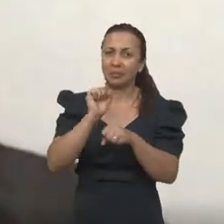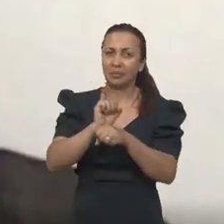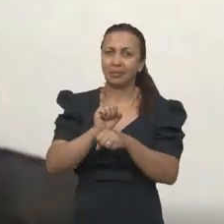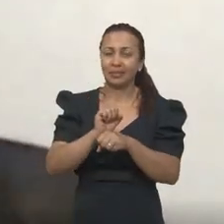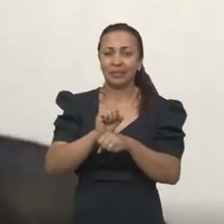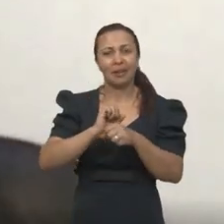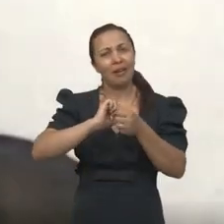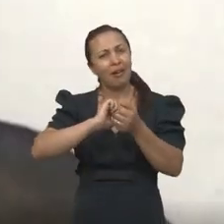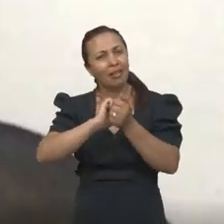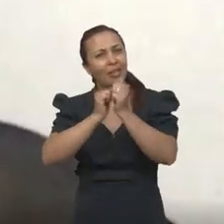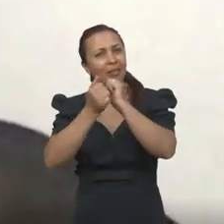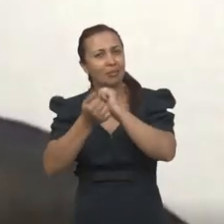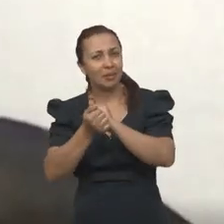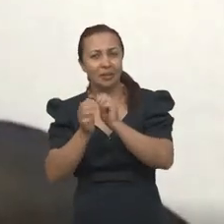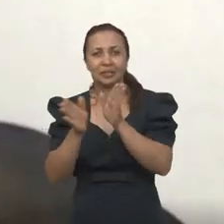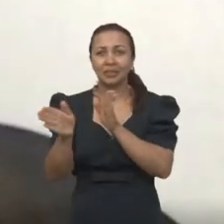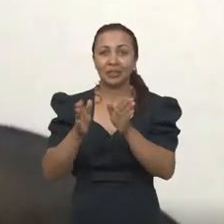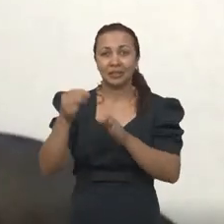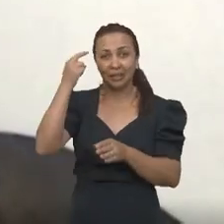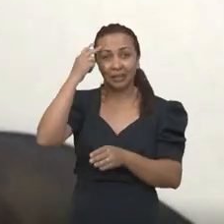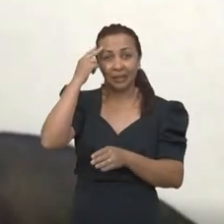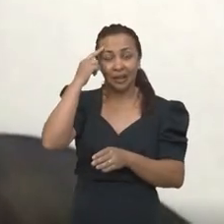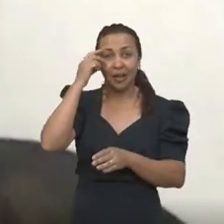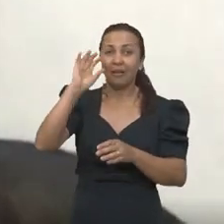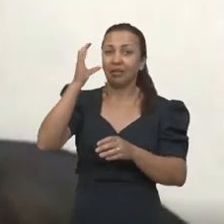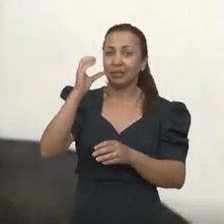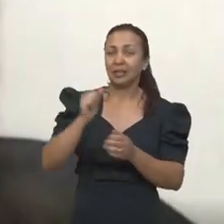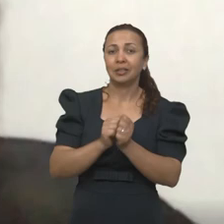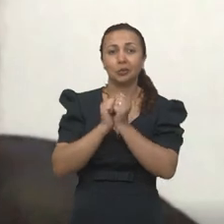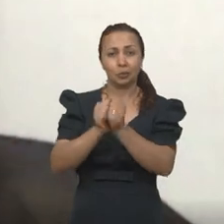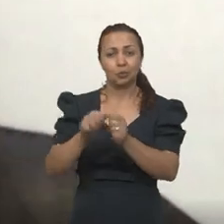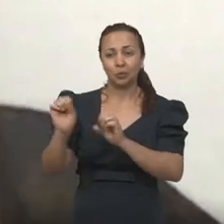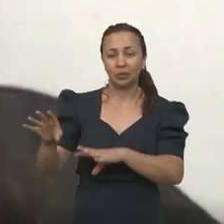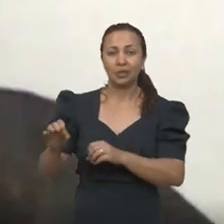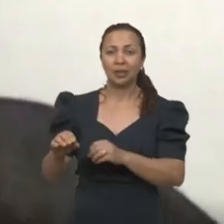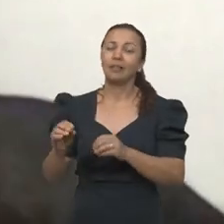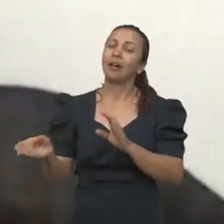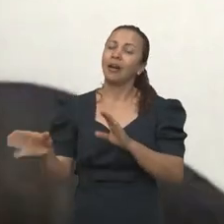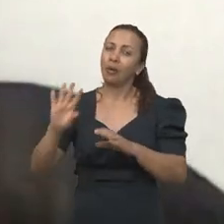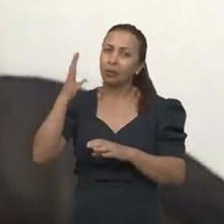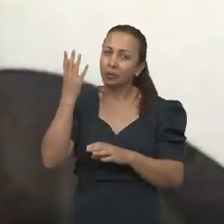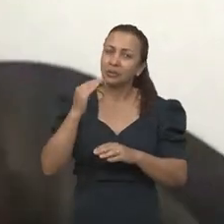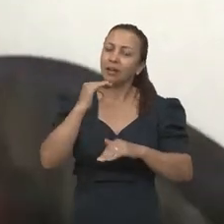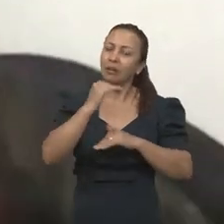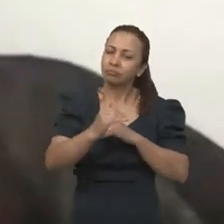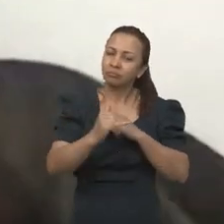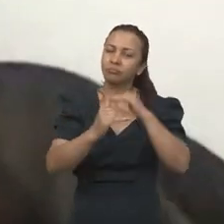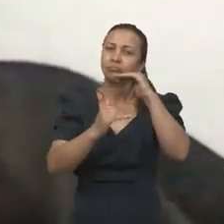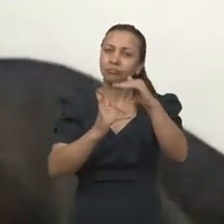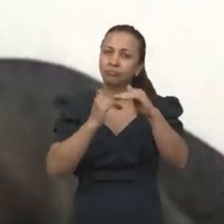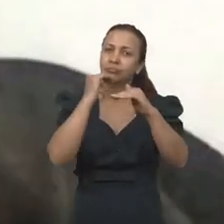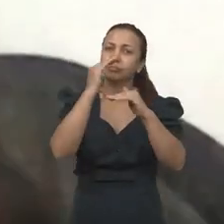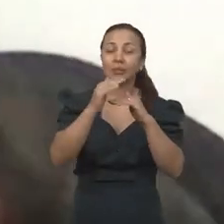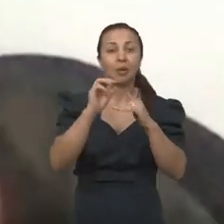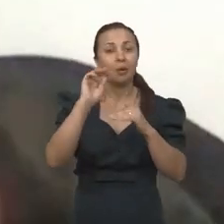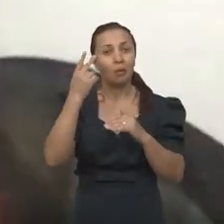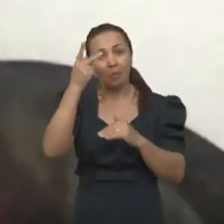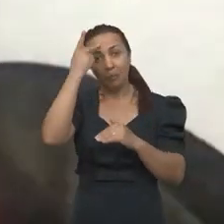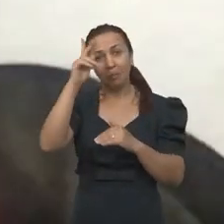Essa articulação entre neurociências e educação, ela vem sendo feita paulatinamente. Seja